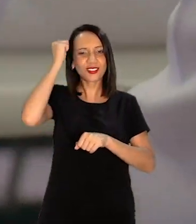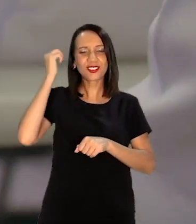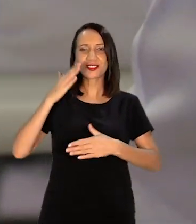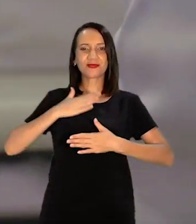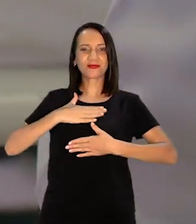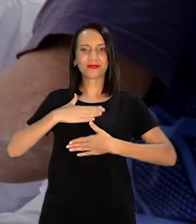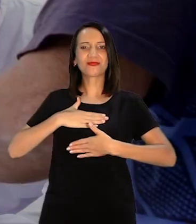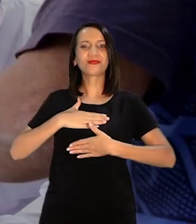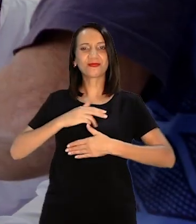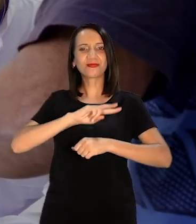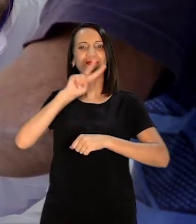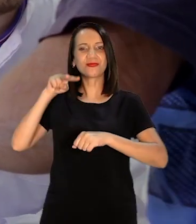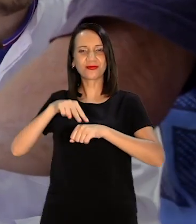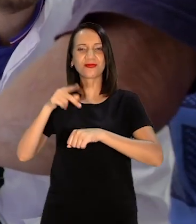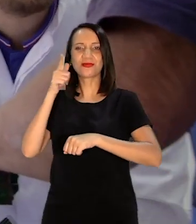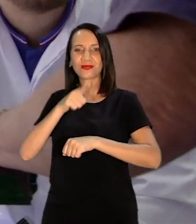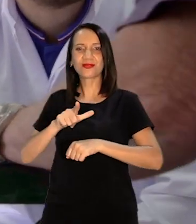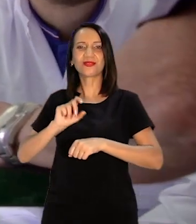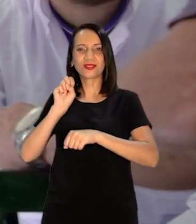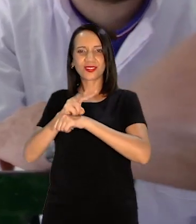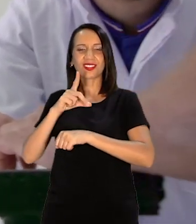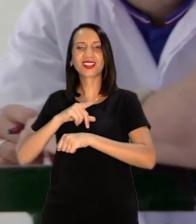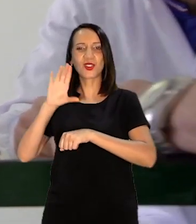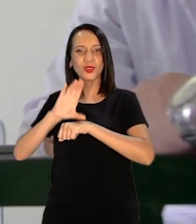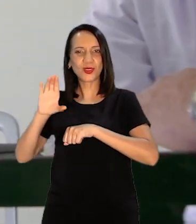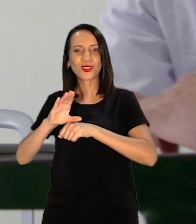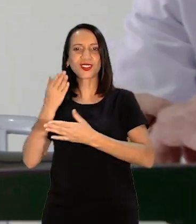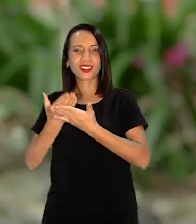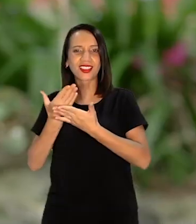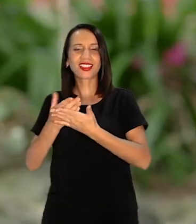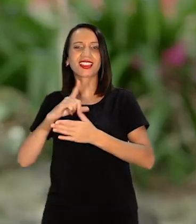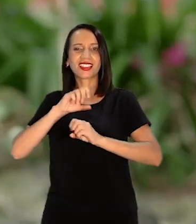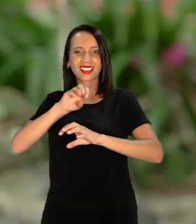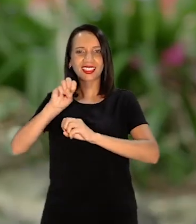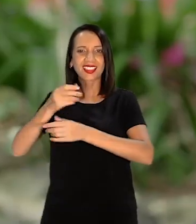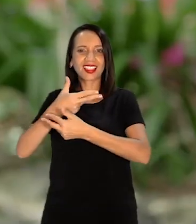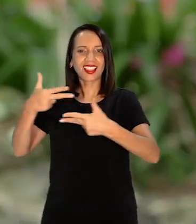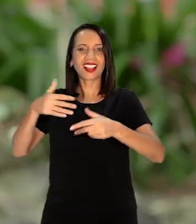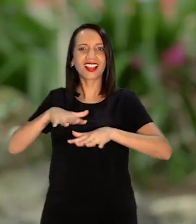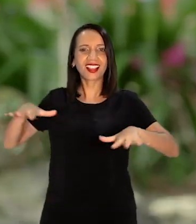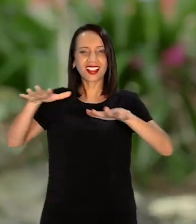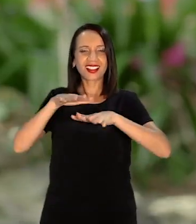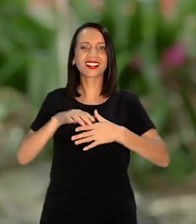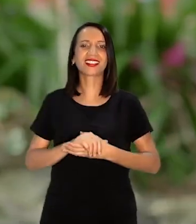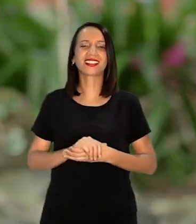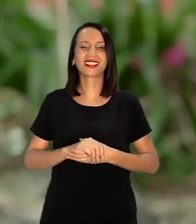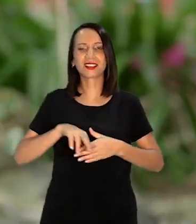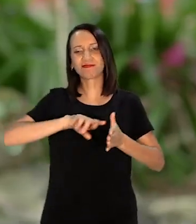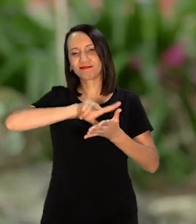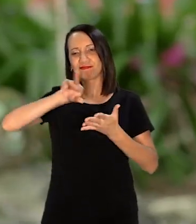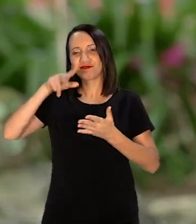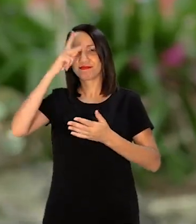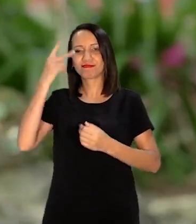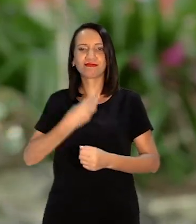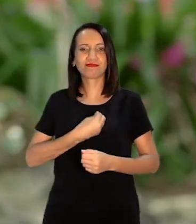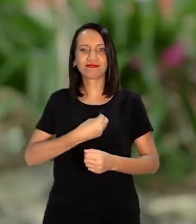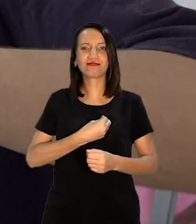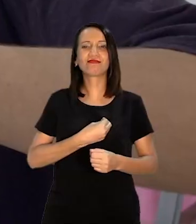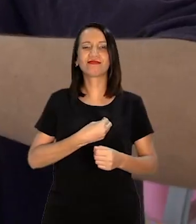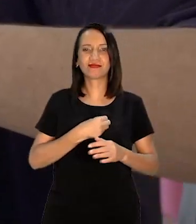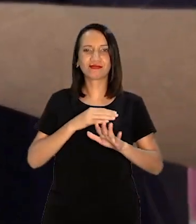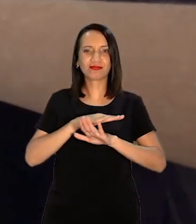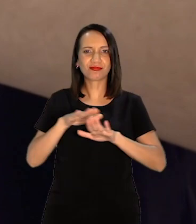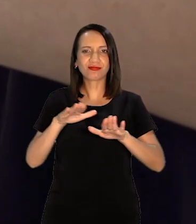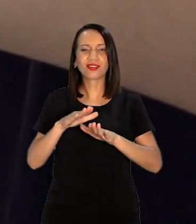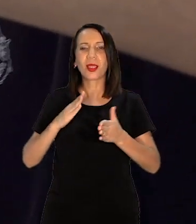Para mim Voltar para o cursinho Rapazes de jaleco branco A gente tem diversas pessoas Que passam E não voltam